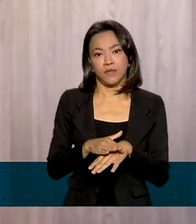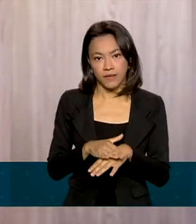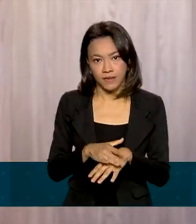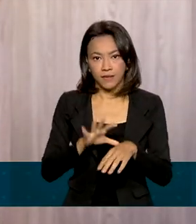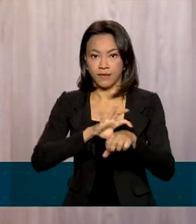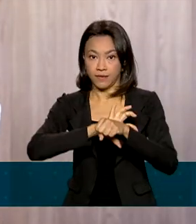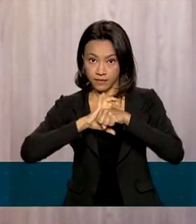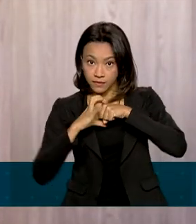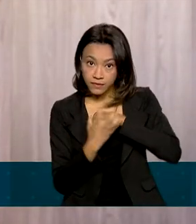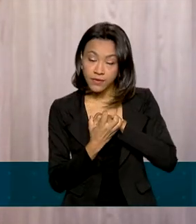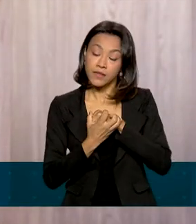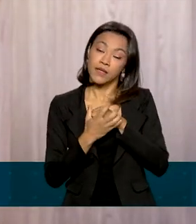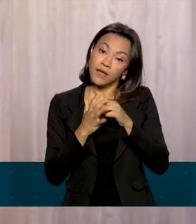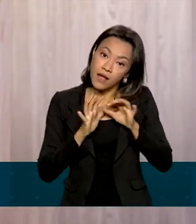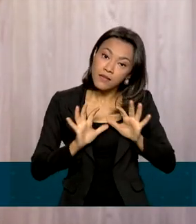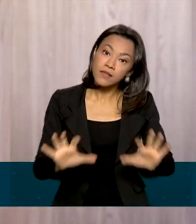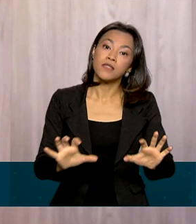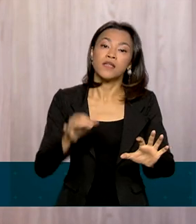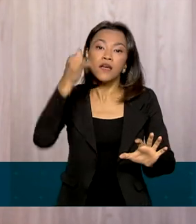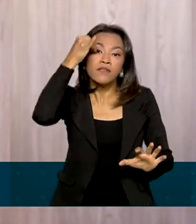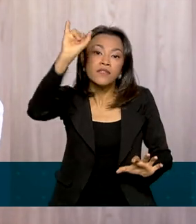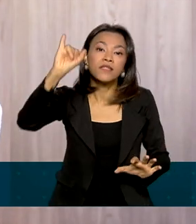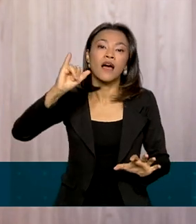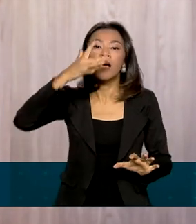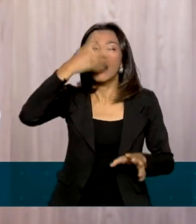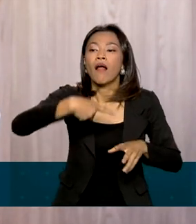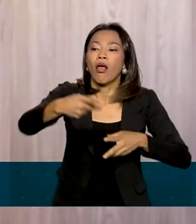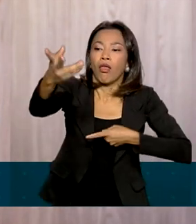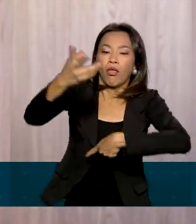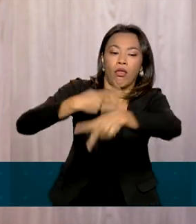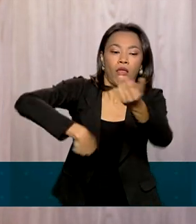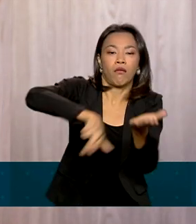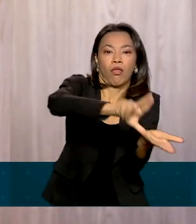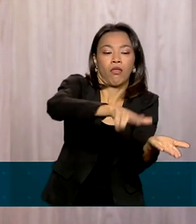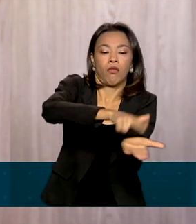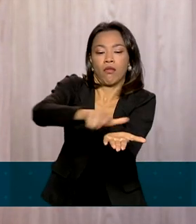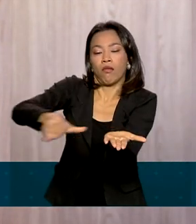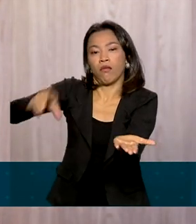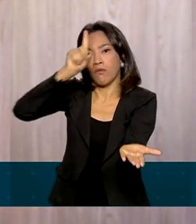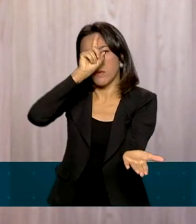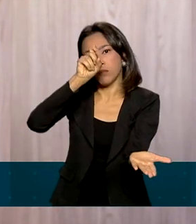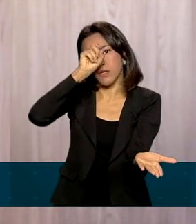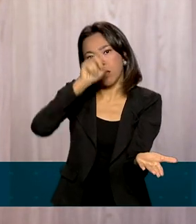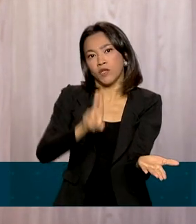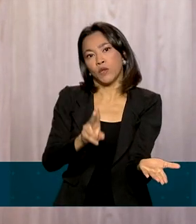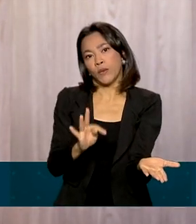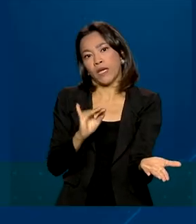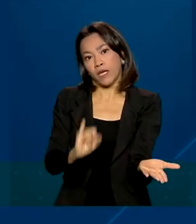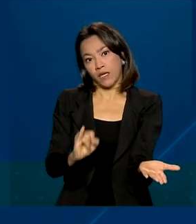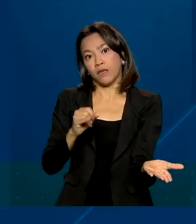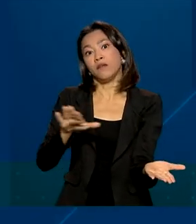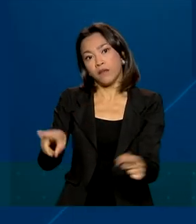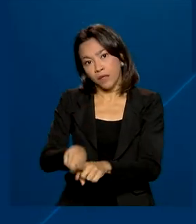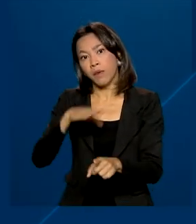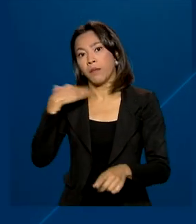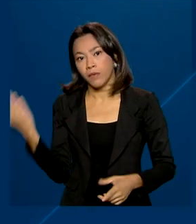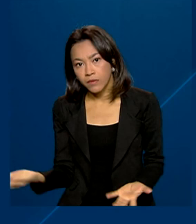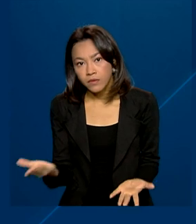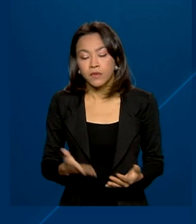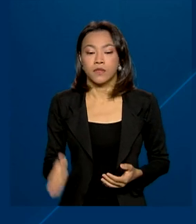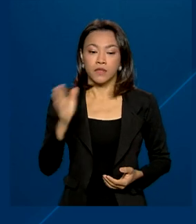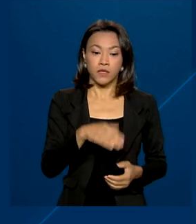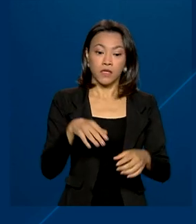assim, vamos evitar internações e internações em terapia intensiva e também óbitos. Sudeste e